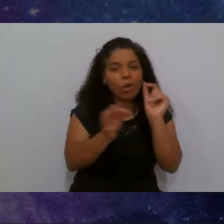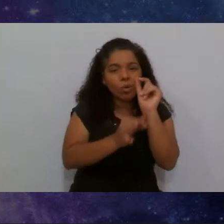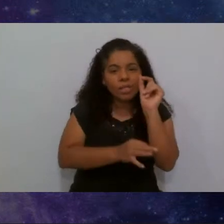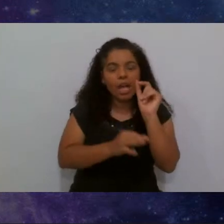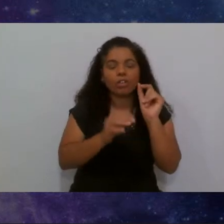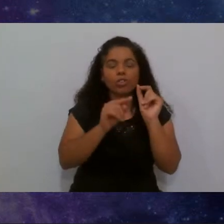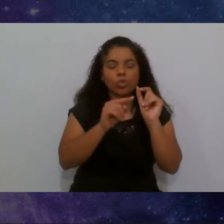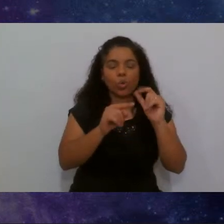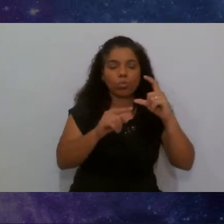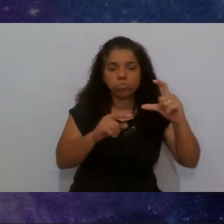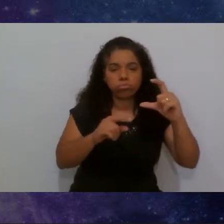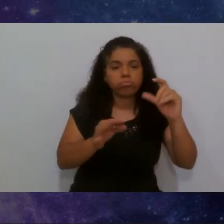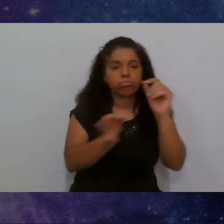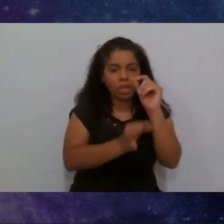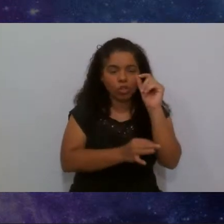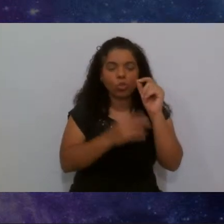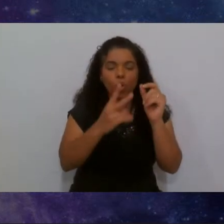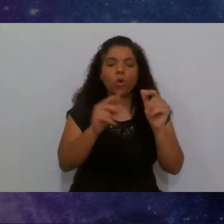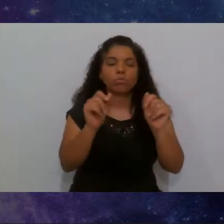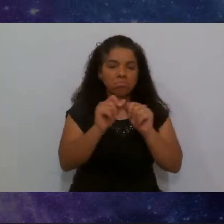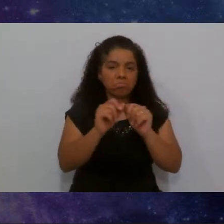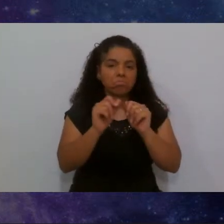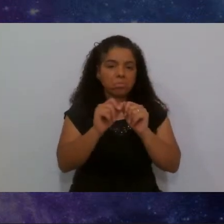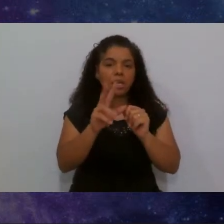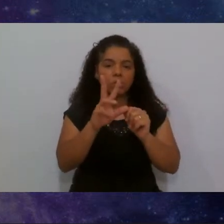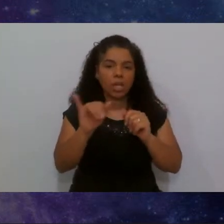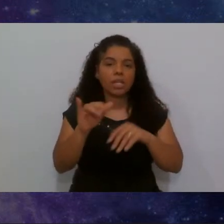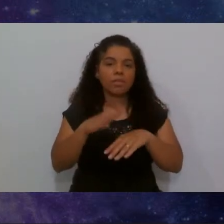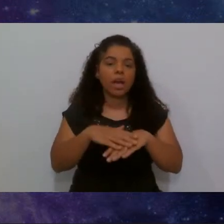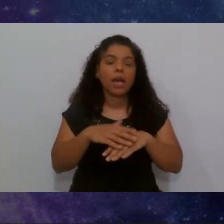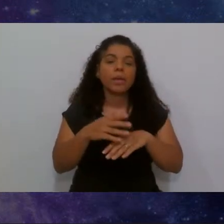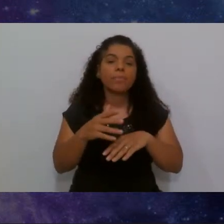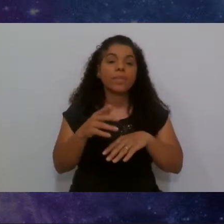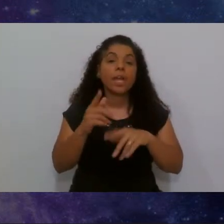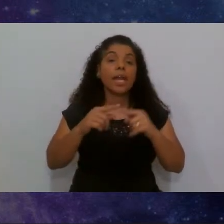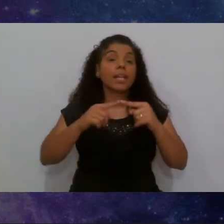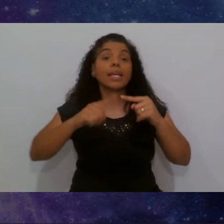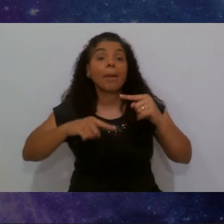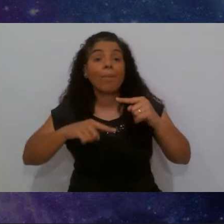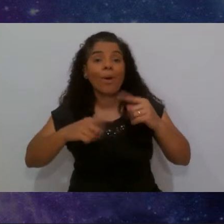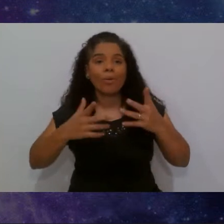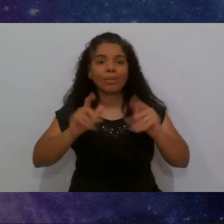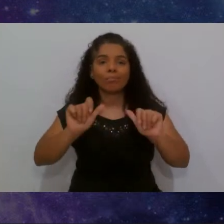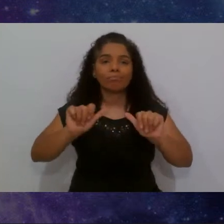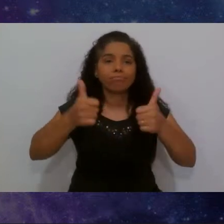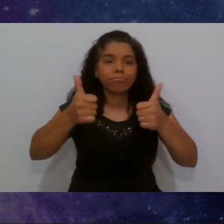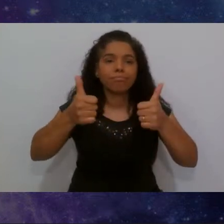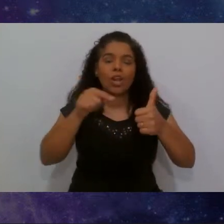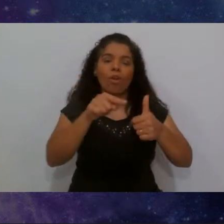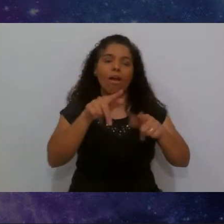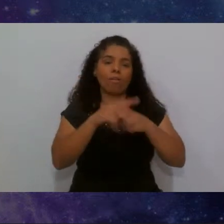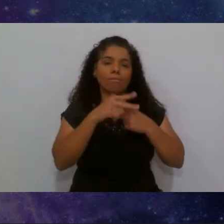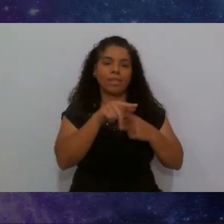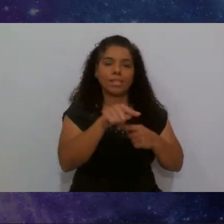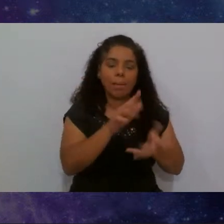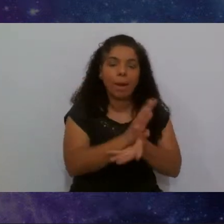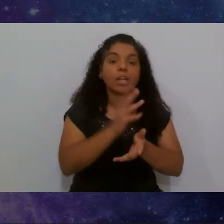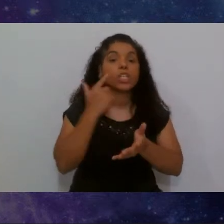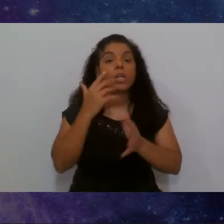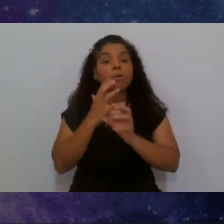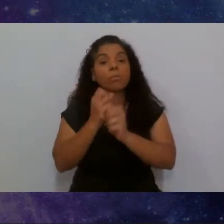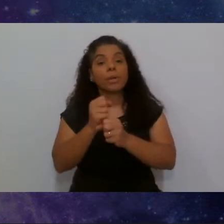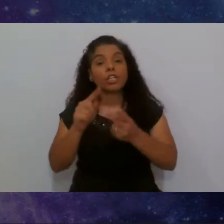realizado ele vai ele quebrou então eu tenho que melhorar nessa parte então acho que medindo